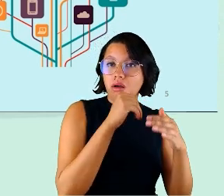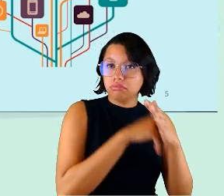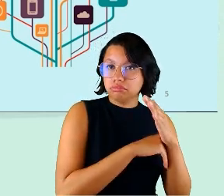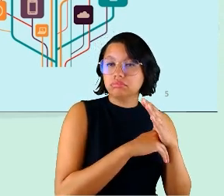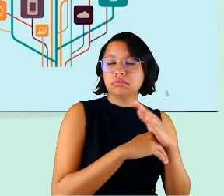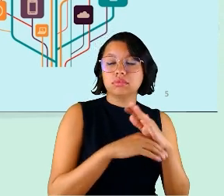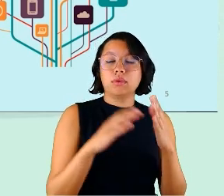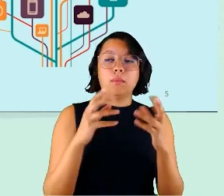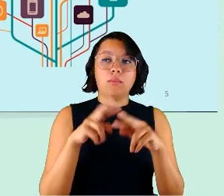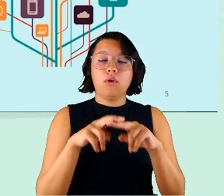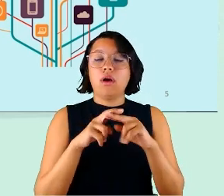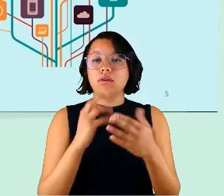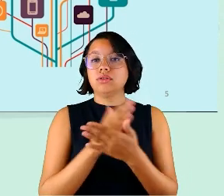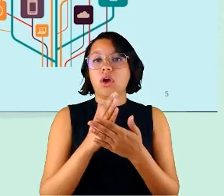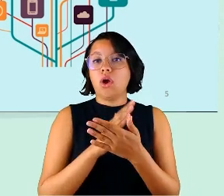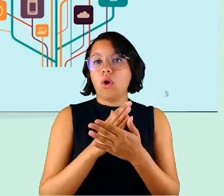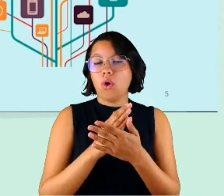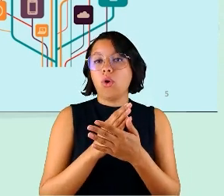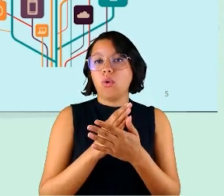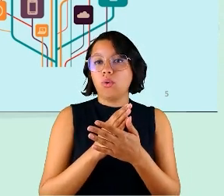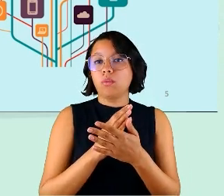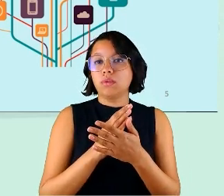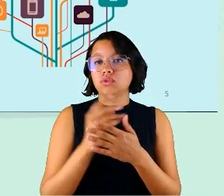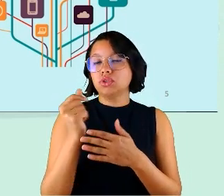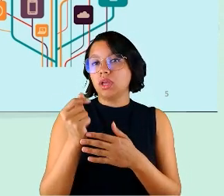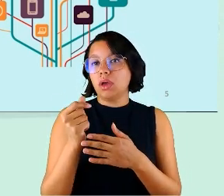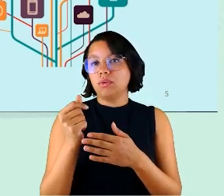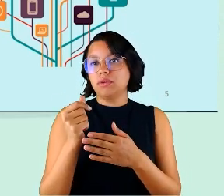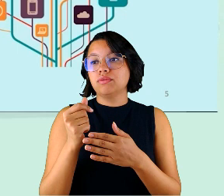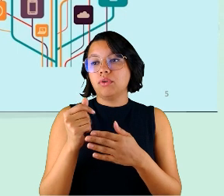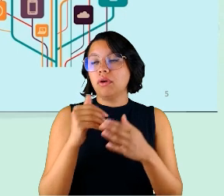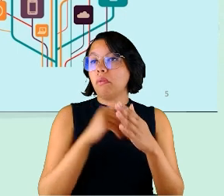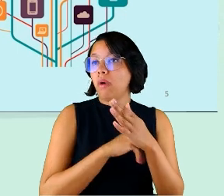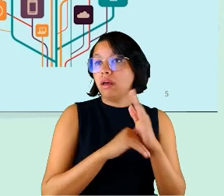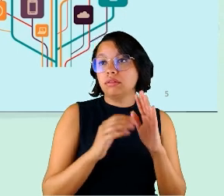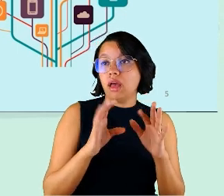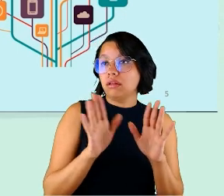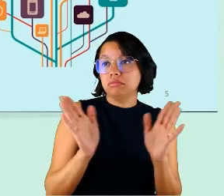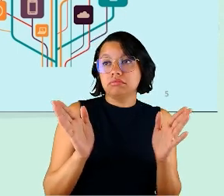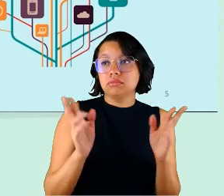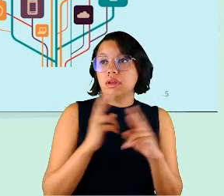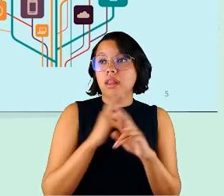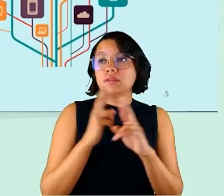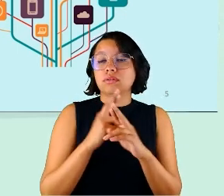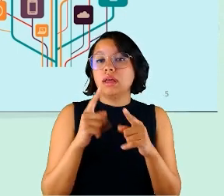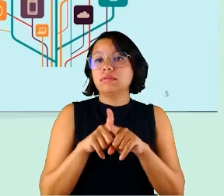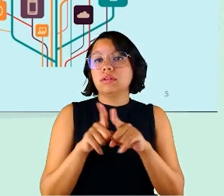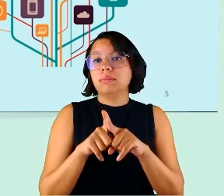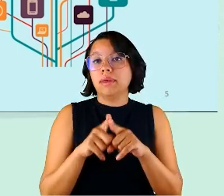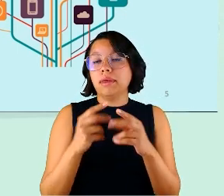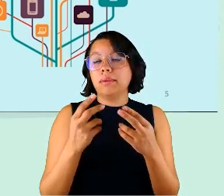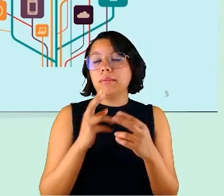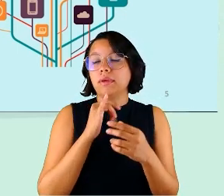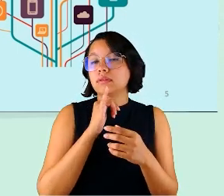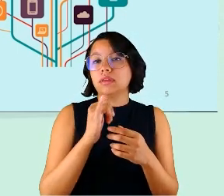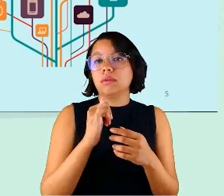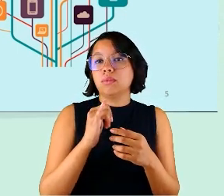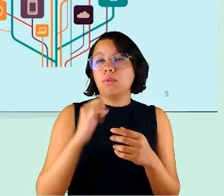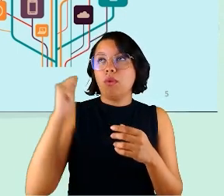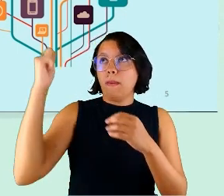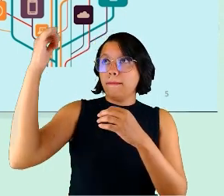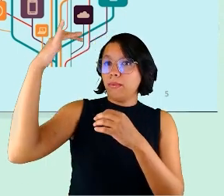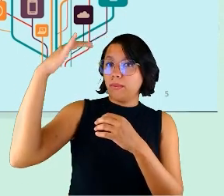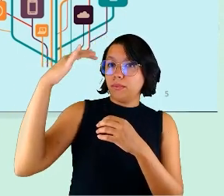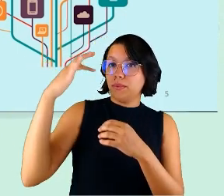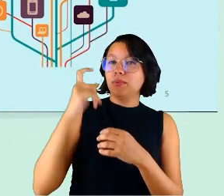que eram mobilizados para colocar muitas pessoas dentro dos ambientes, por exemplo, com ar-condicionado, quando você tem 10 pessoas numa